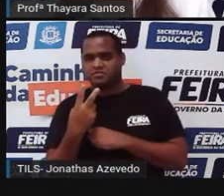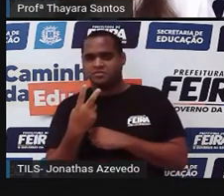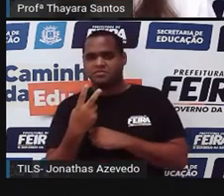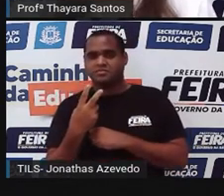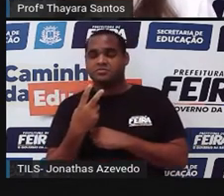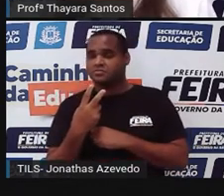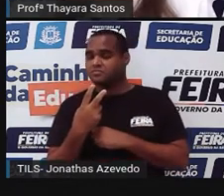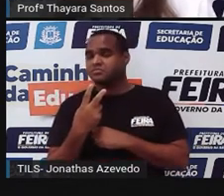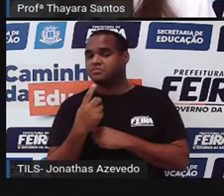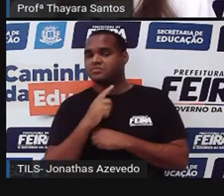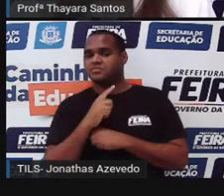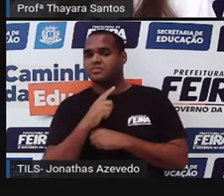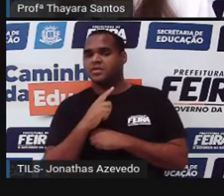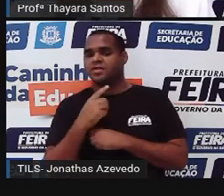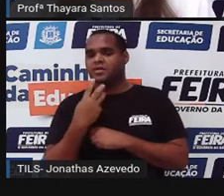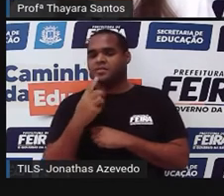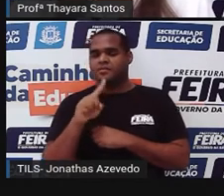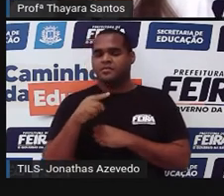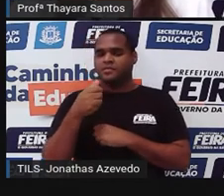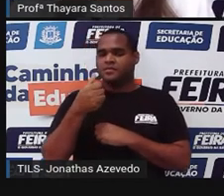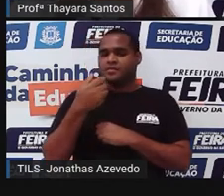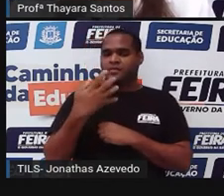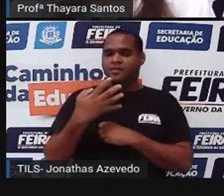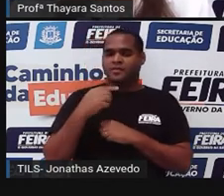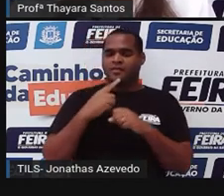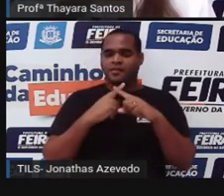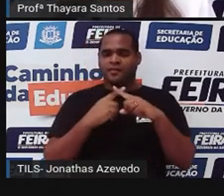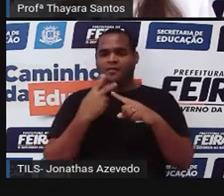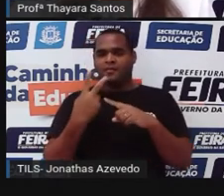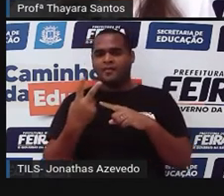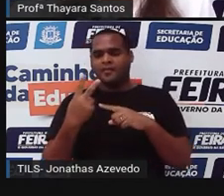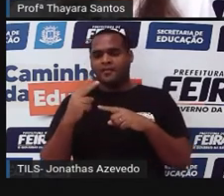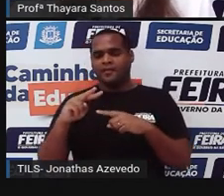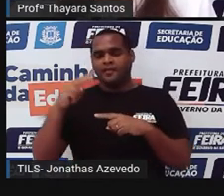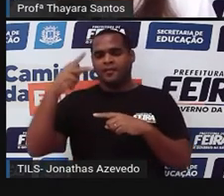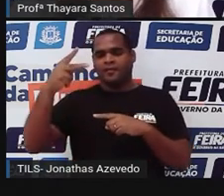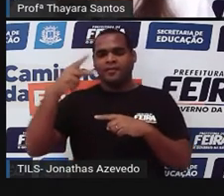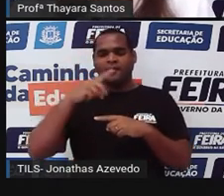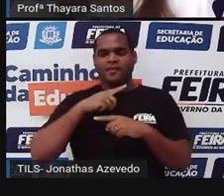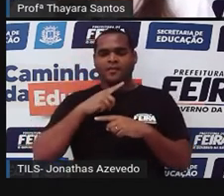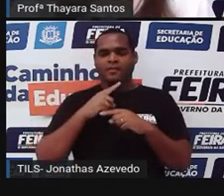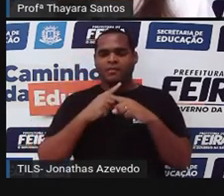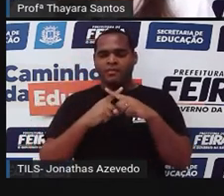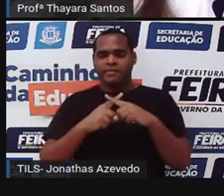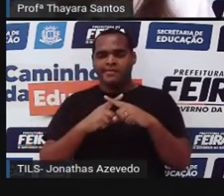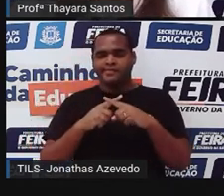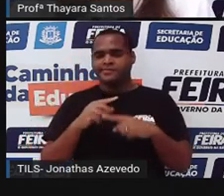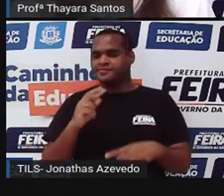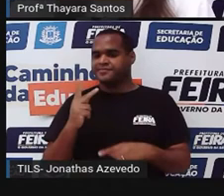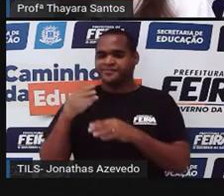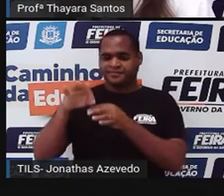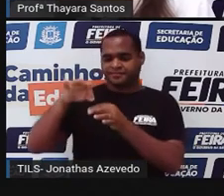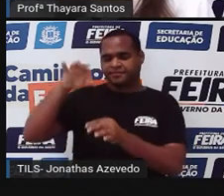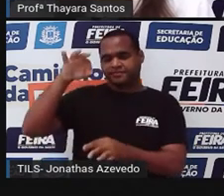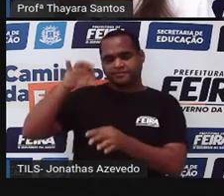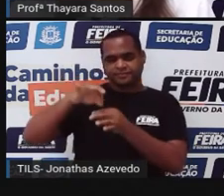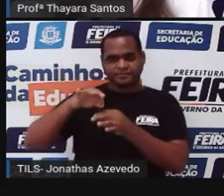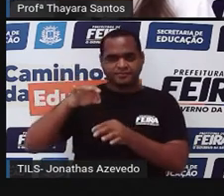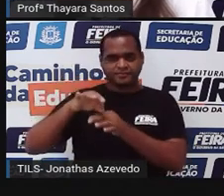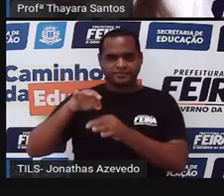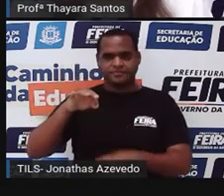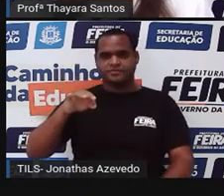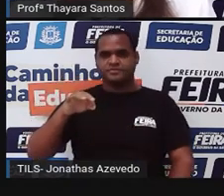é 2. Então, 3,14 vezes 2 ao quadrado, vezes a altura desse objeto. Vamos dizer que